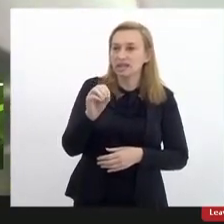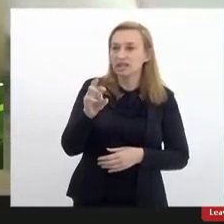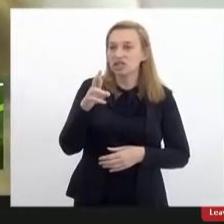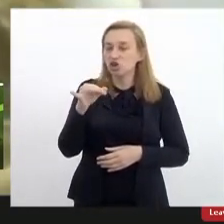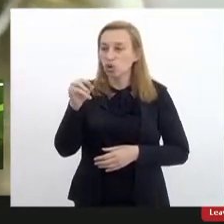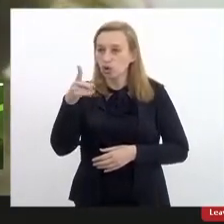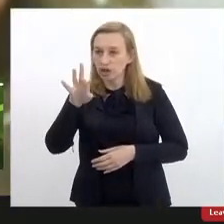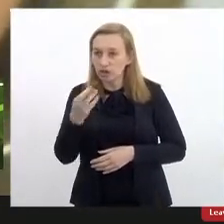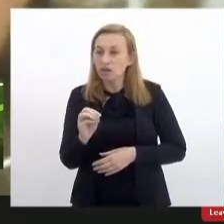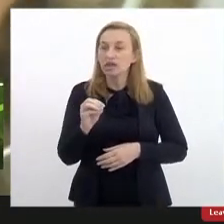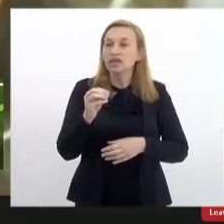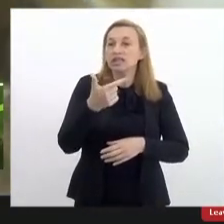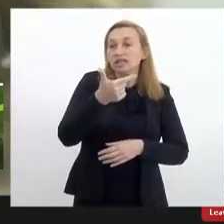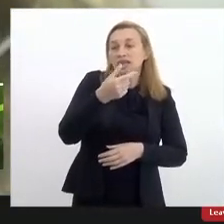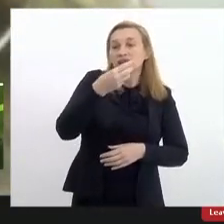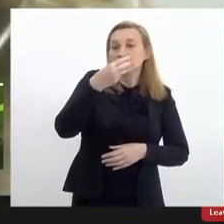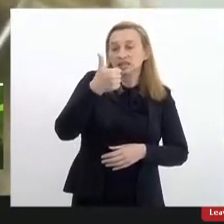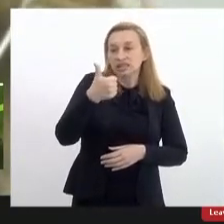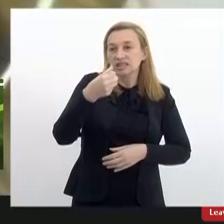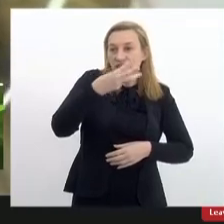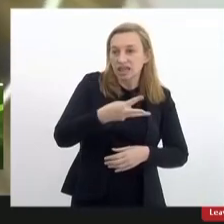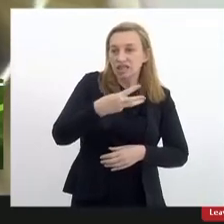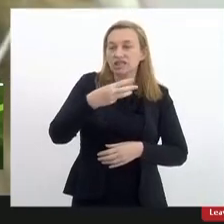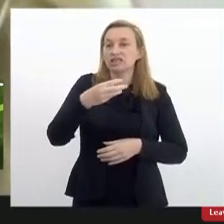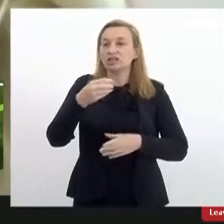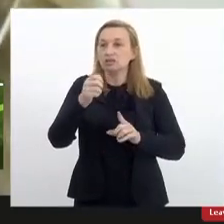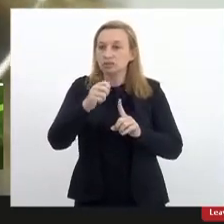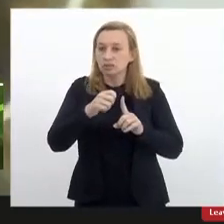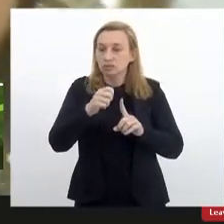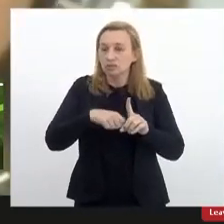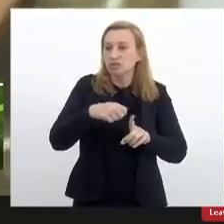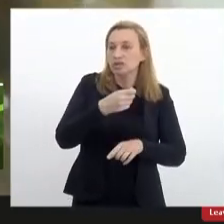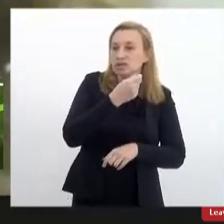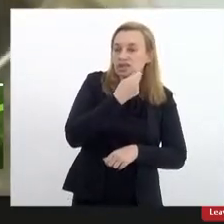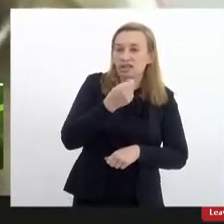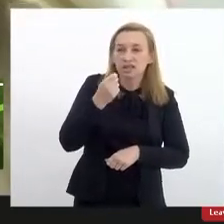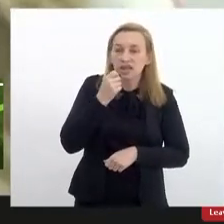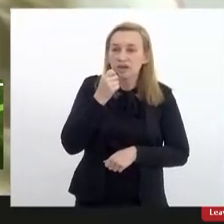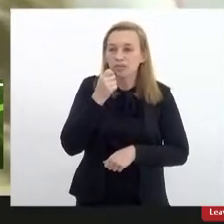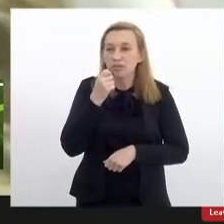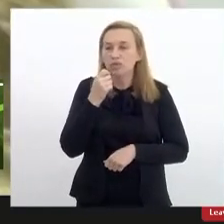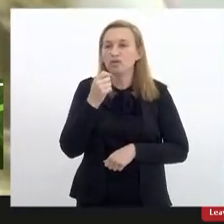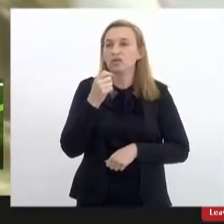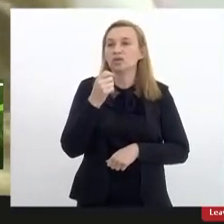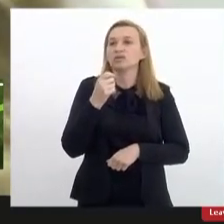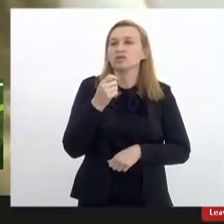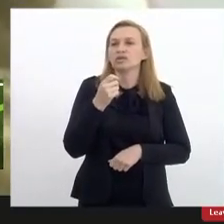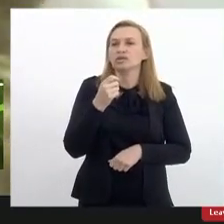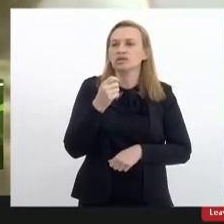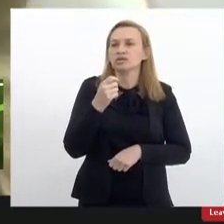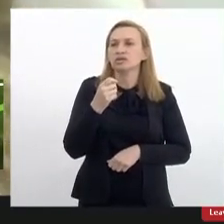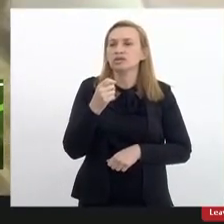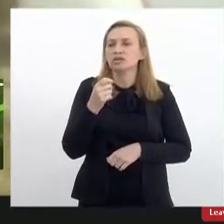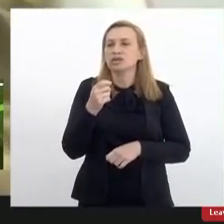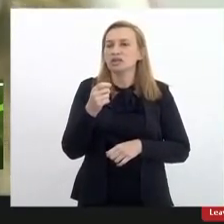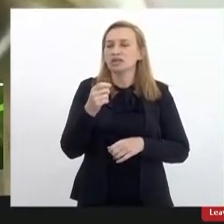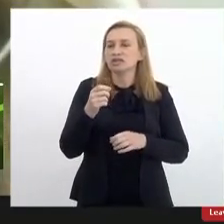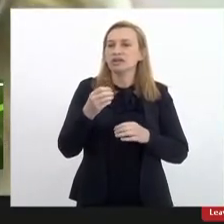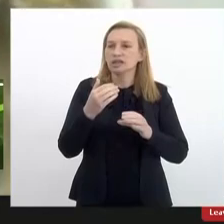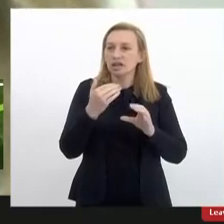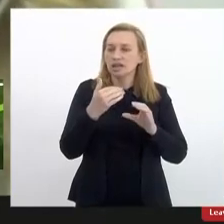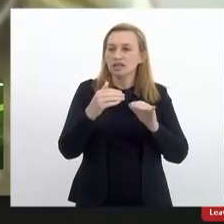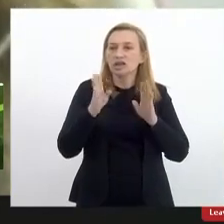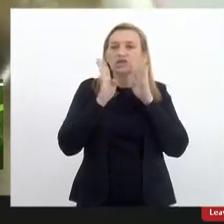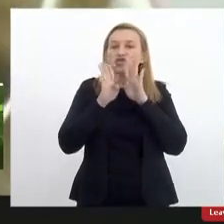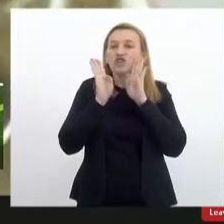9 às 18 horas vai ser transmitido pelo Facebook né a nossa temos aí a chapa que vem para a